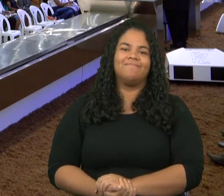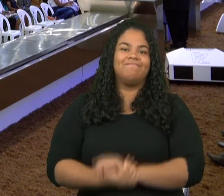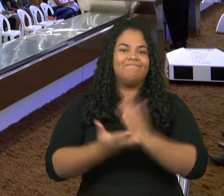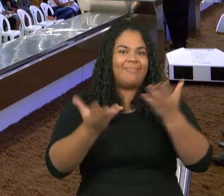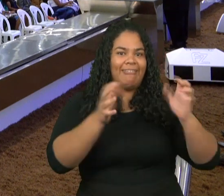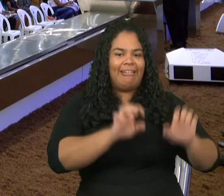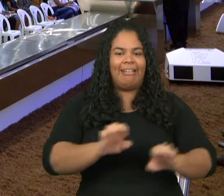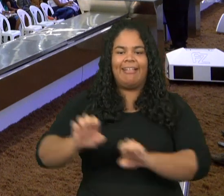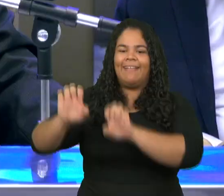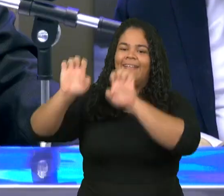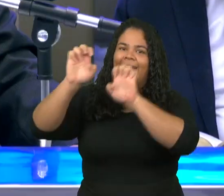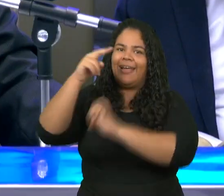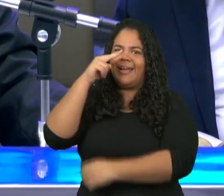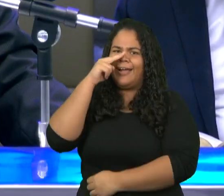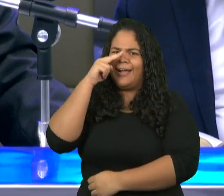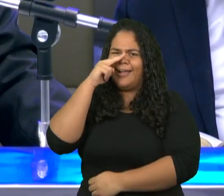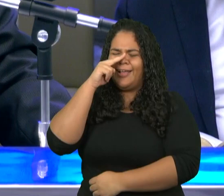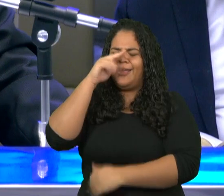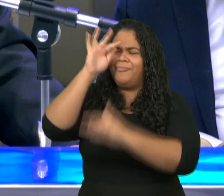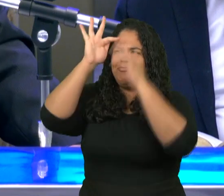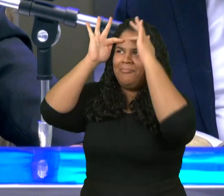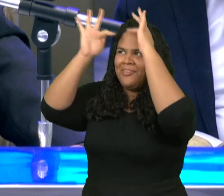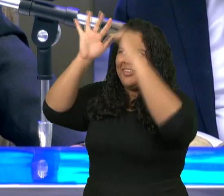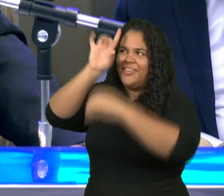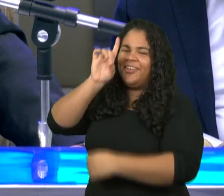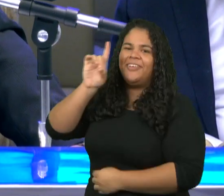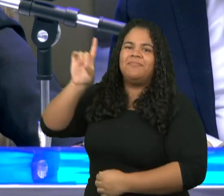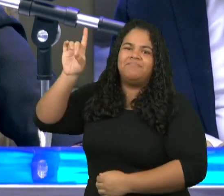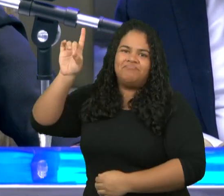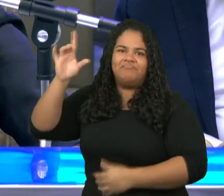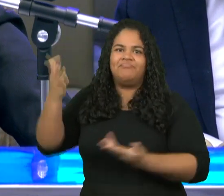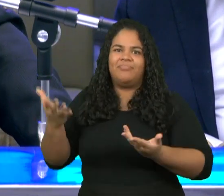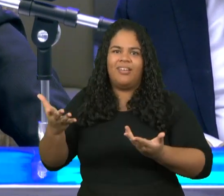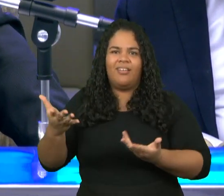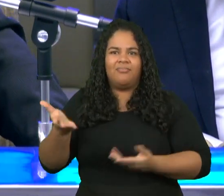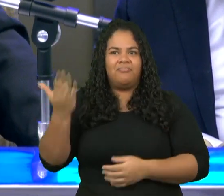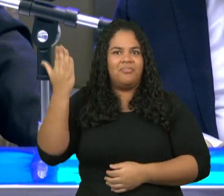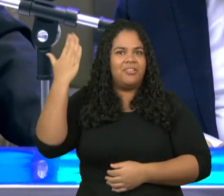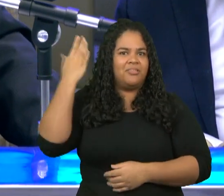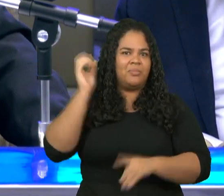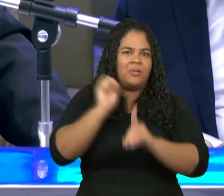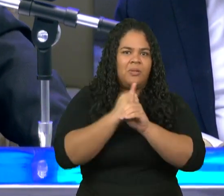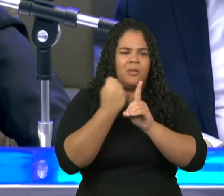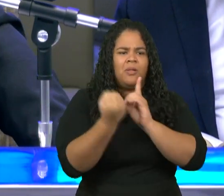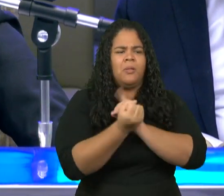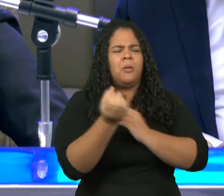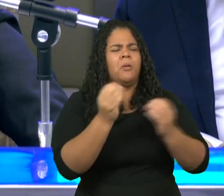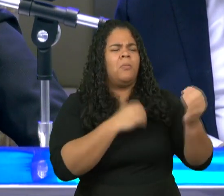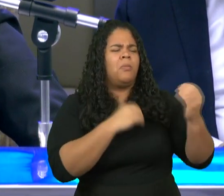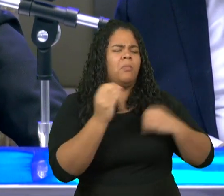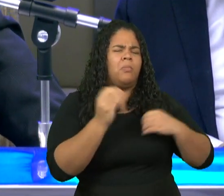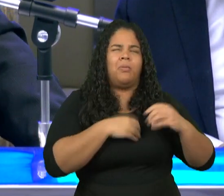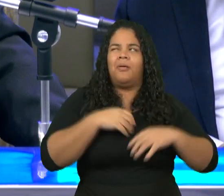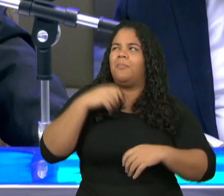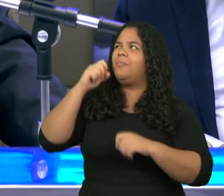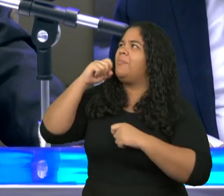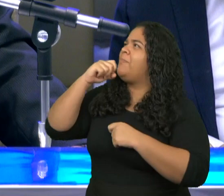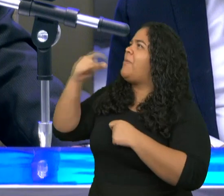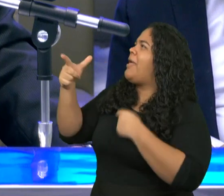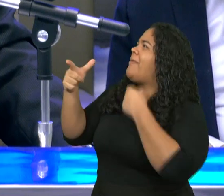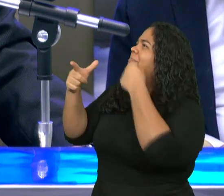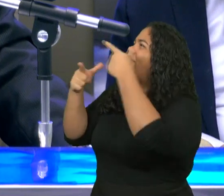assim ele viveu os seus contemporâneos eram ímpios debochavam de Deus